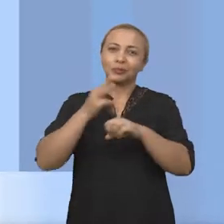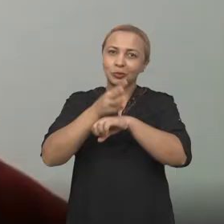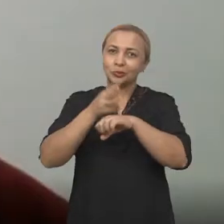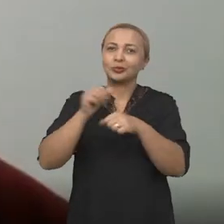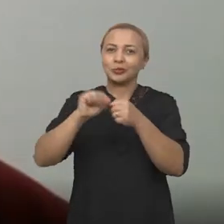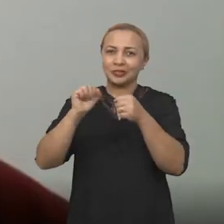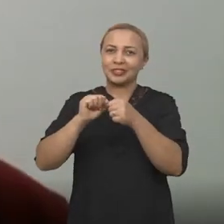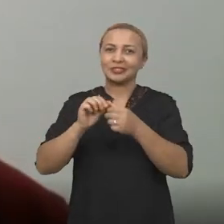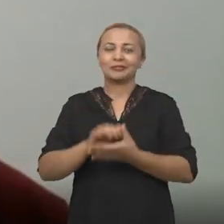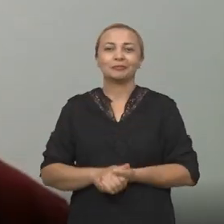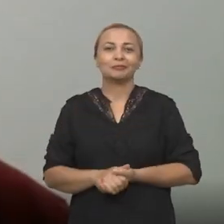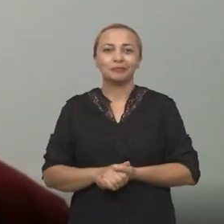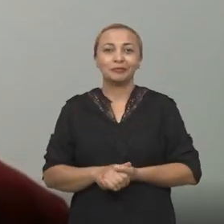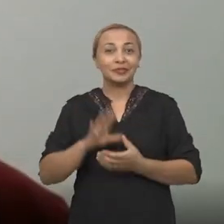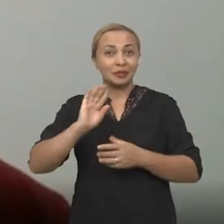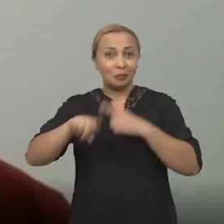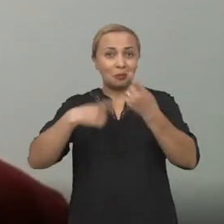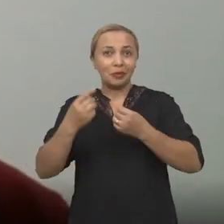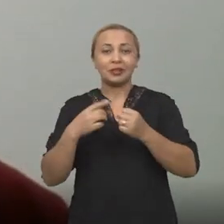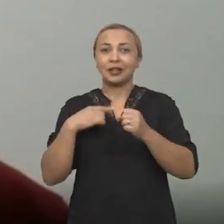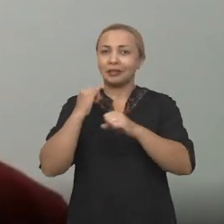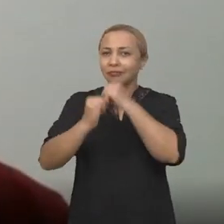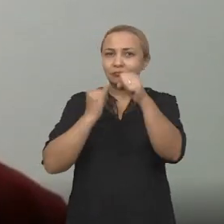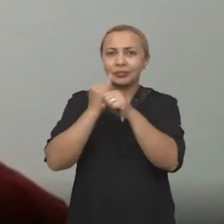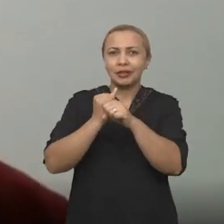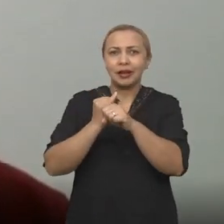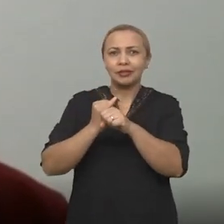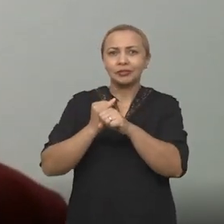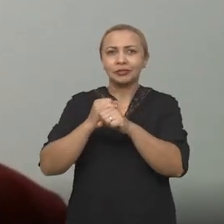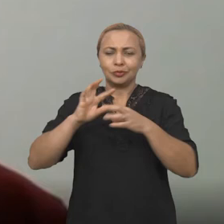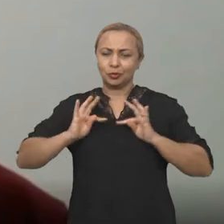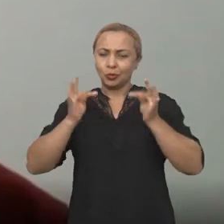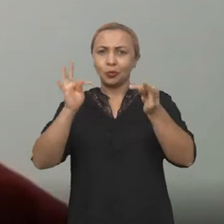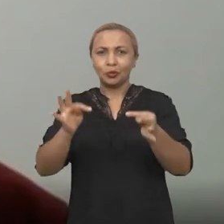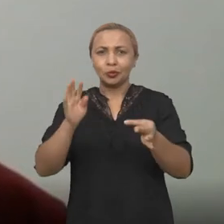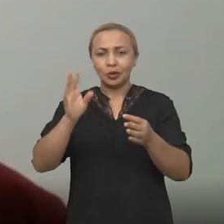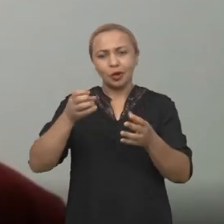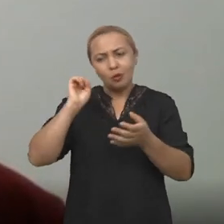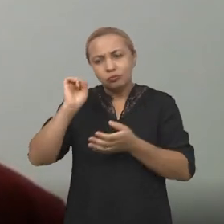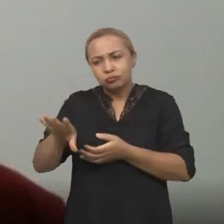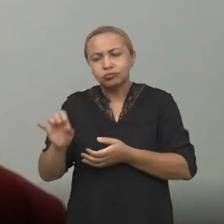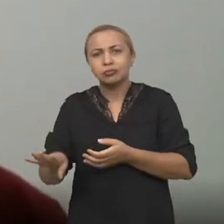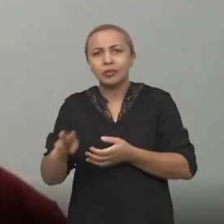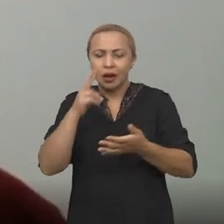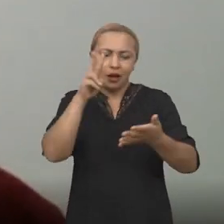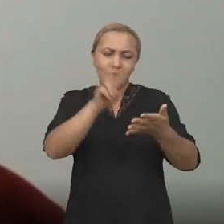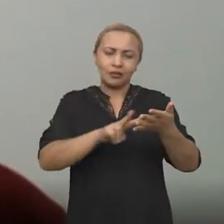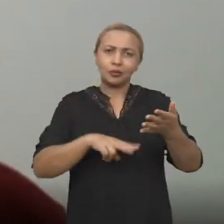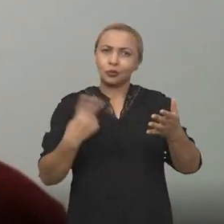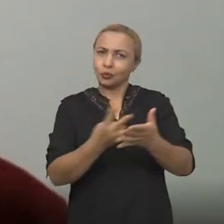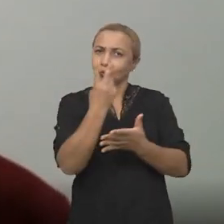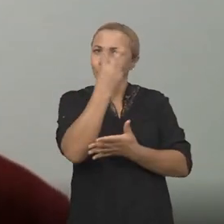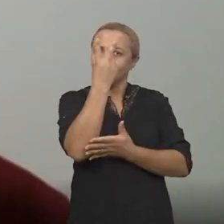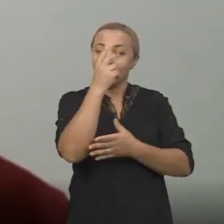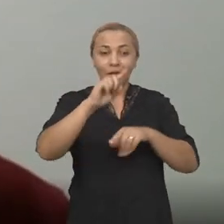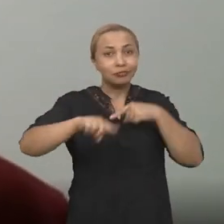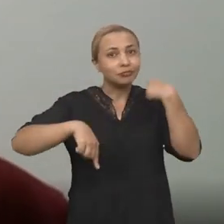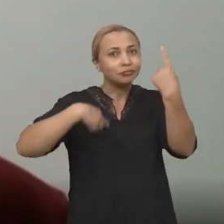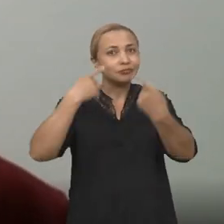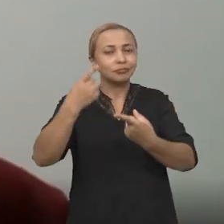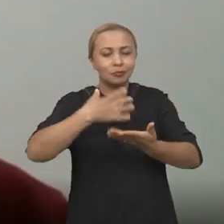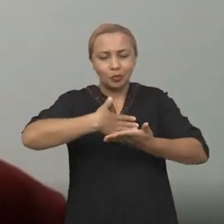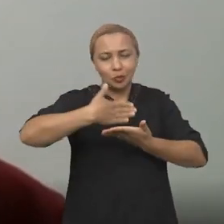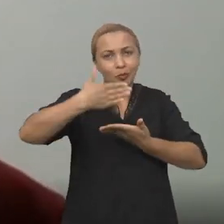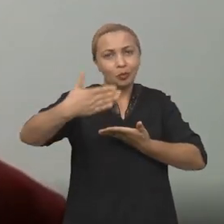faz. A partir do momento que ele tem o software, ele joga o valor da análise dele ali e a partir